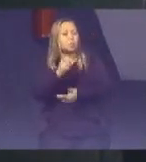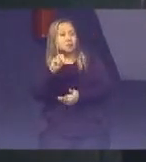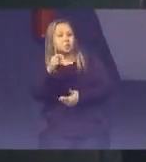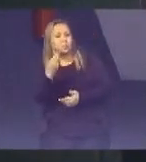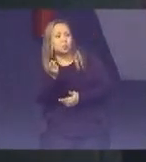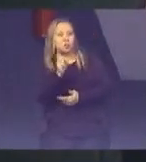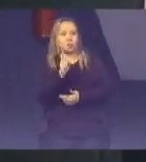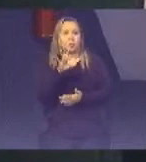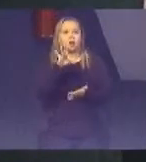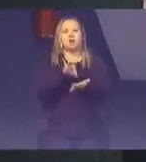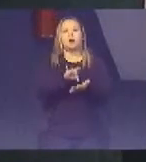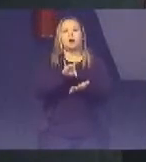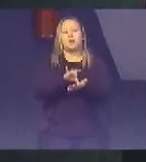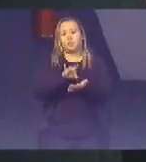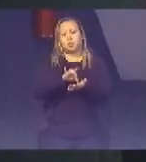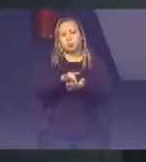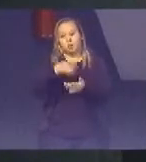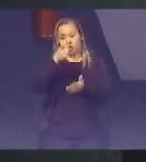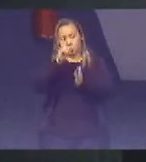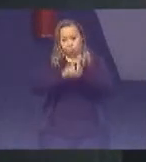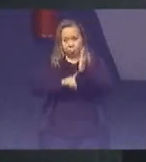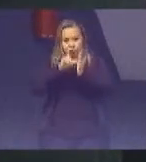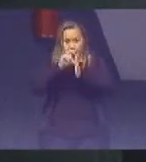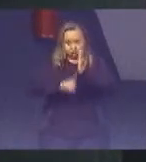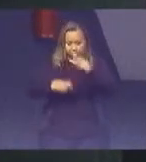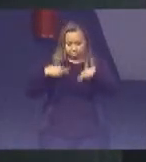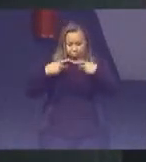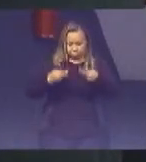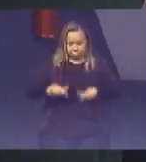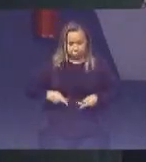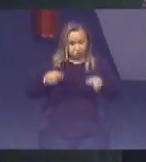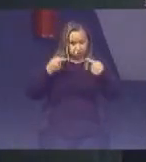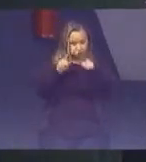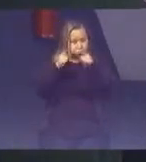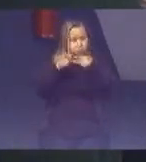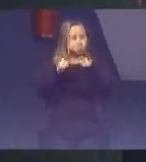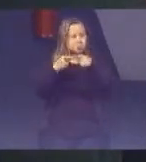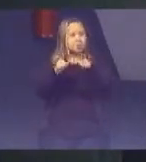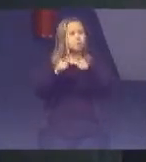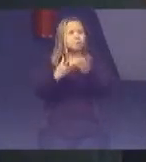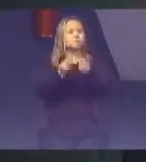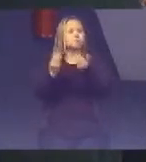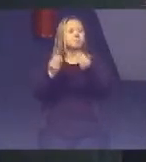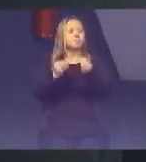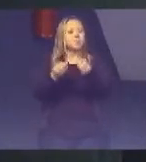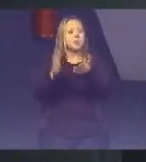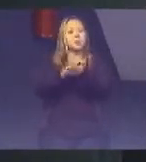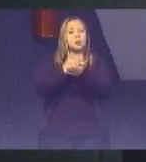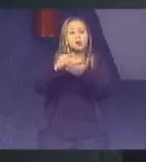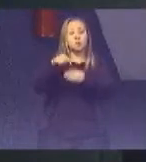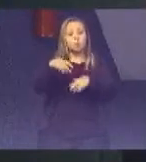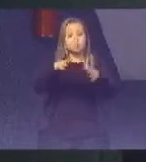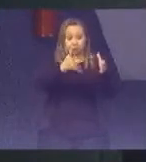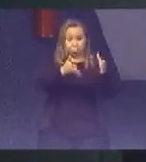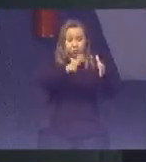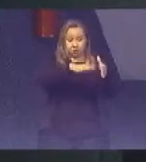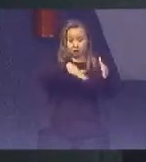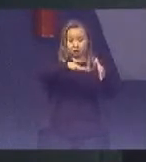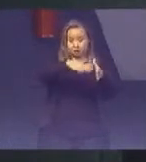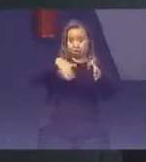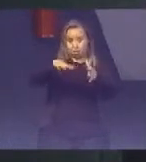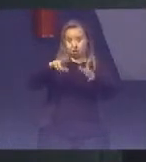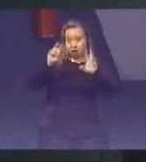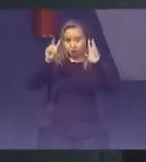não A efetividade dos direitos humanos É o nosso grande desafio Então, em algumas dessas áreas temáticas São